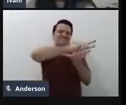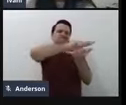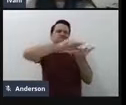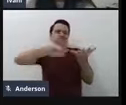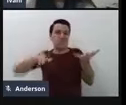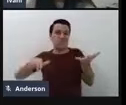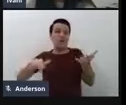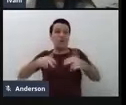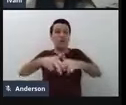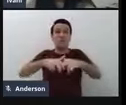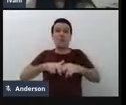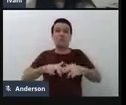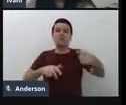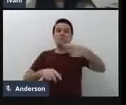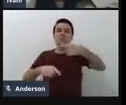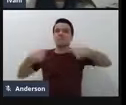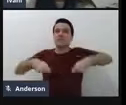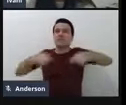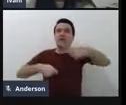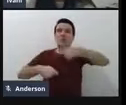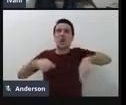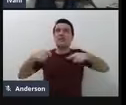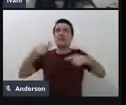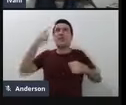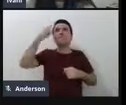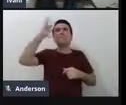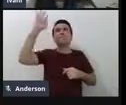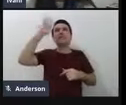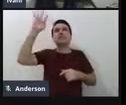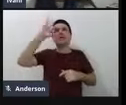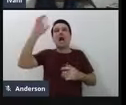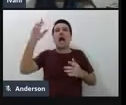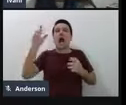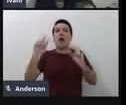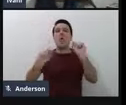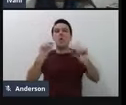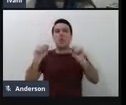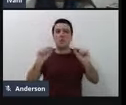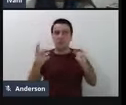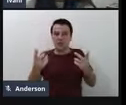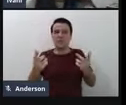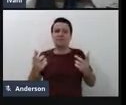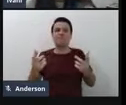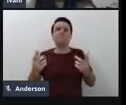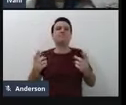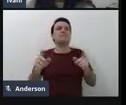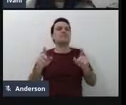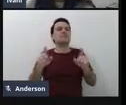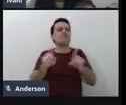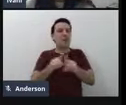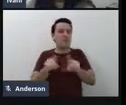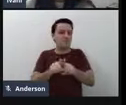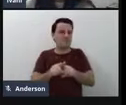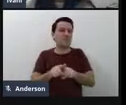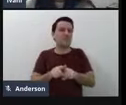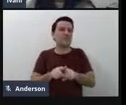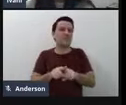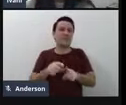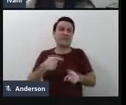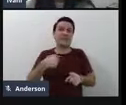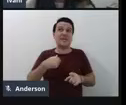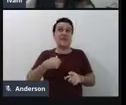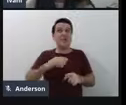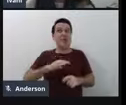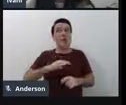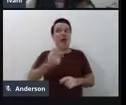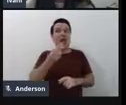a gente repense algumas questões. E, assim, eu vou até me atrever aqui a